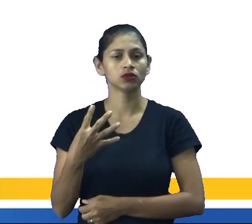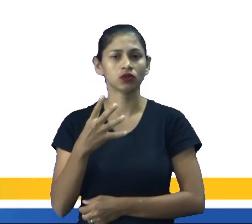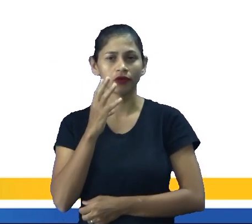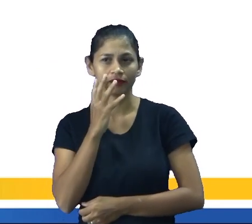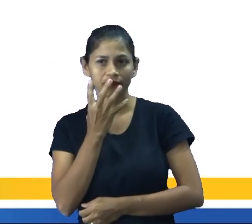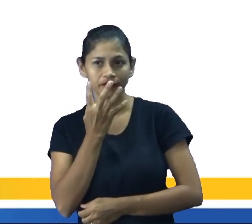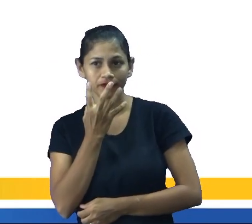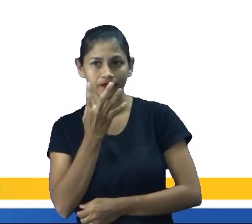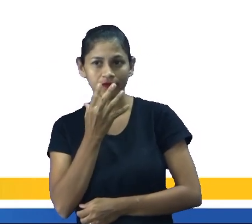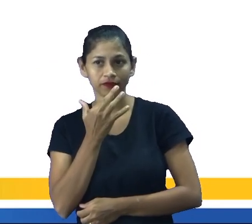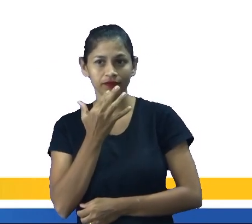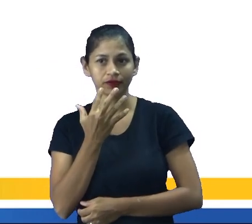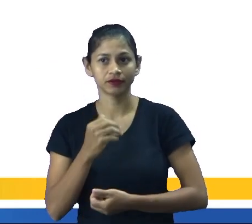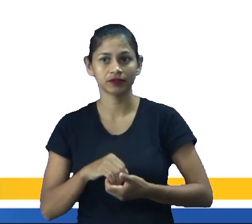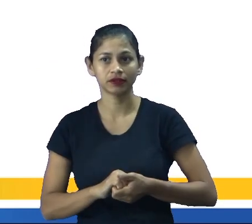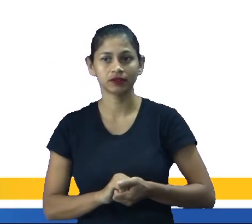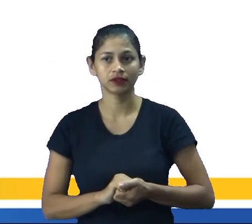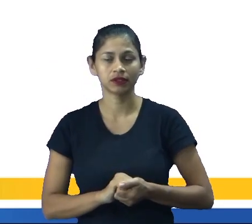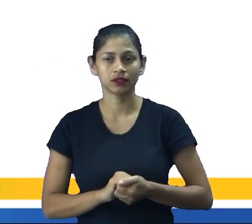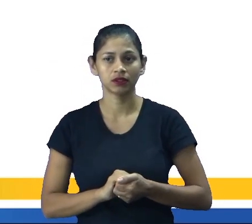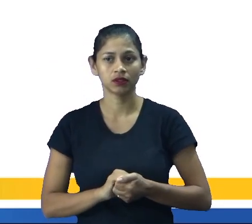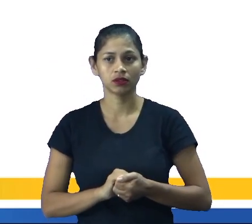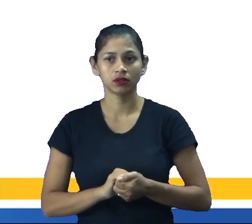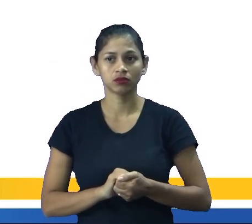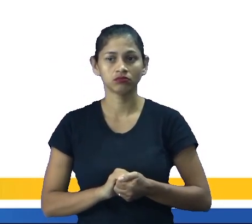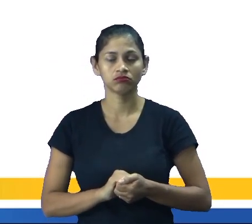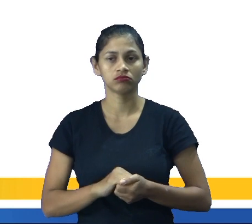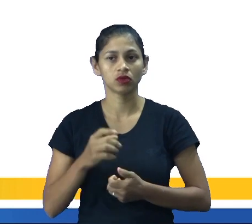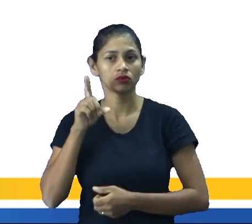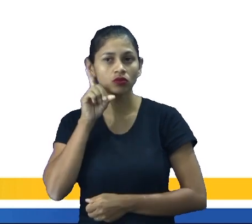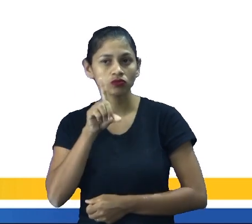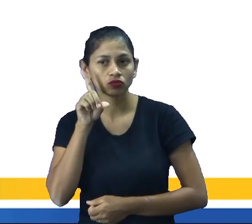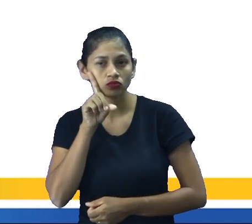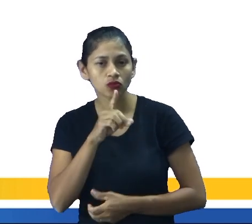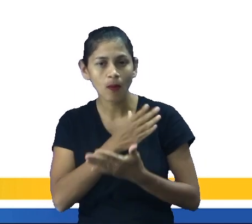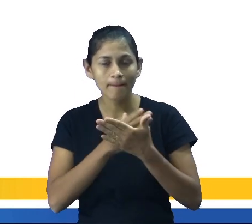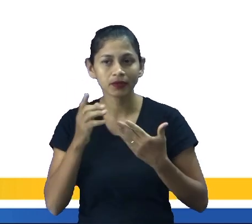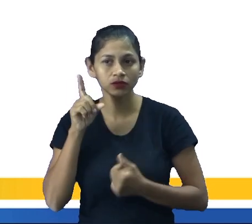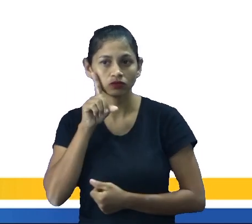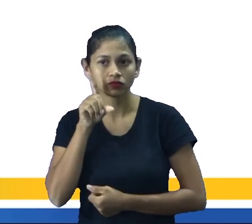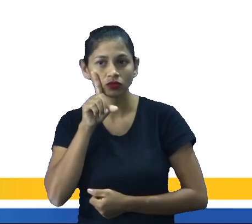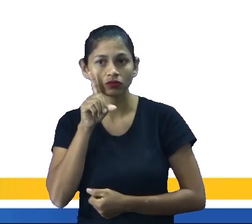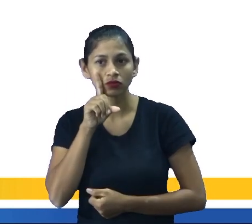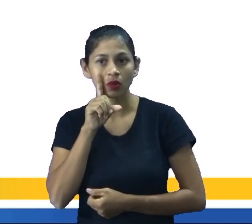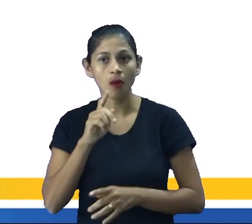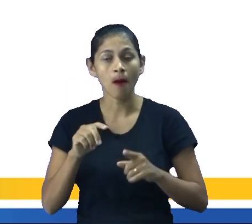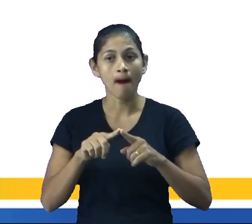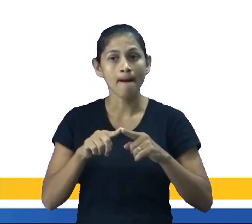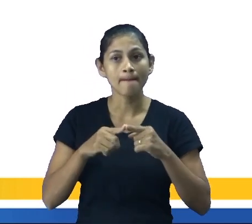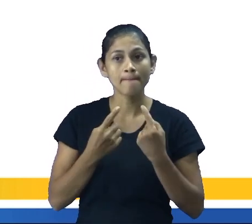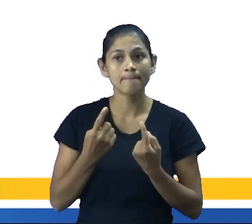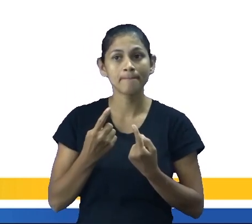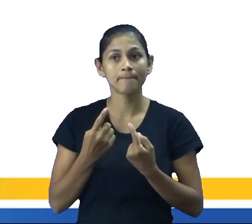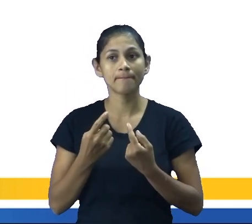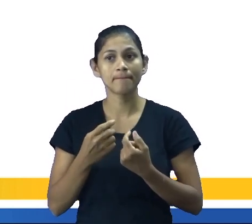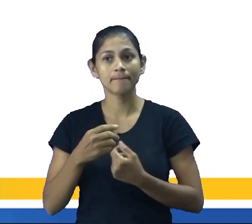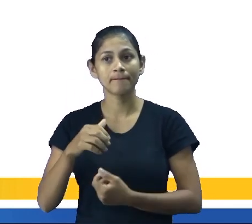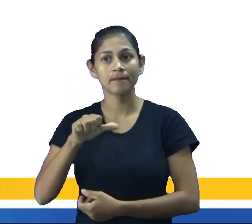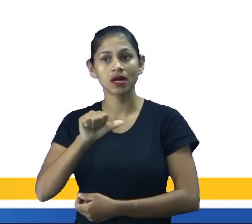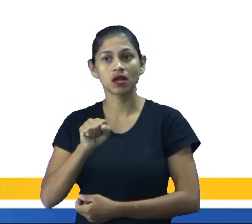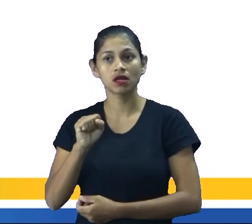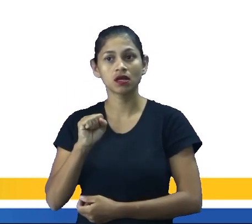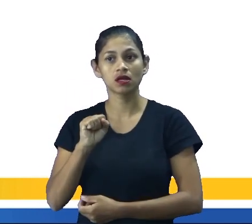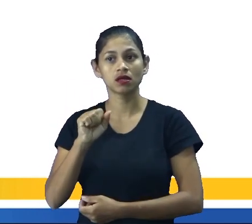A ocasião conquistou maior popularidade nos Estados Unidos, mas São Valentim foi um sacerdote italiano